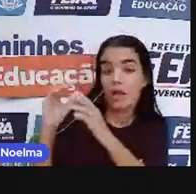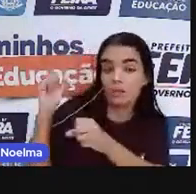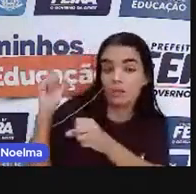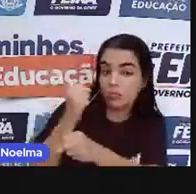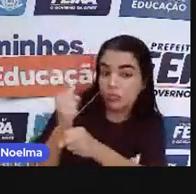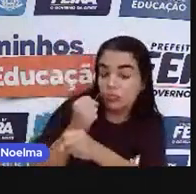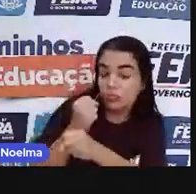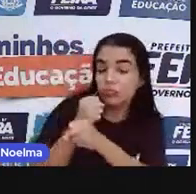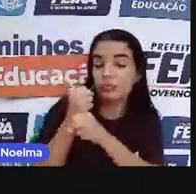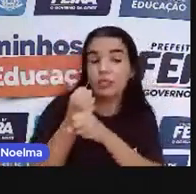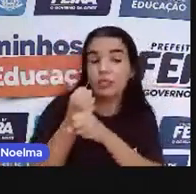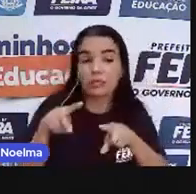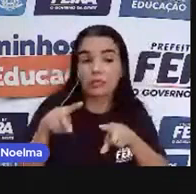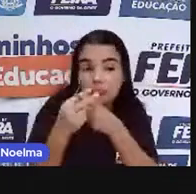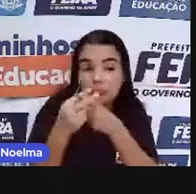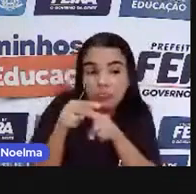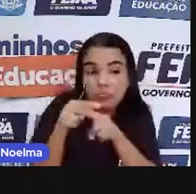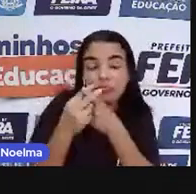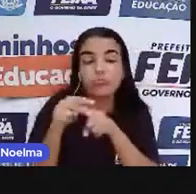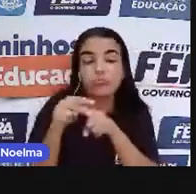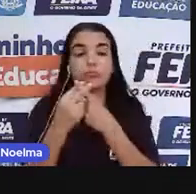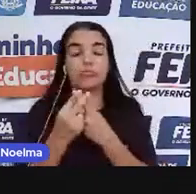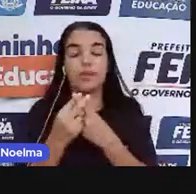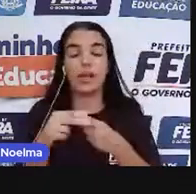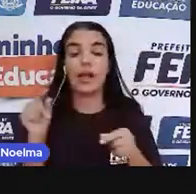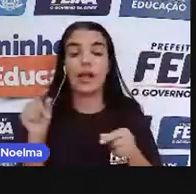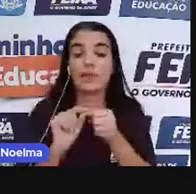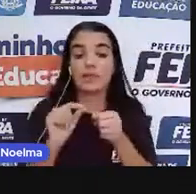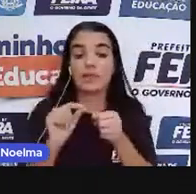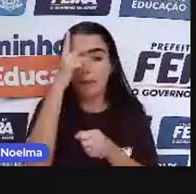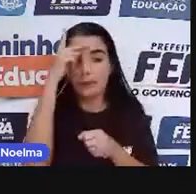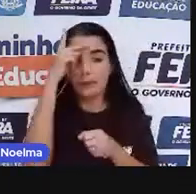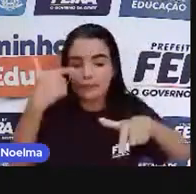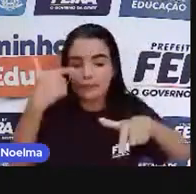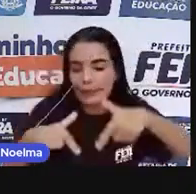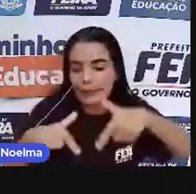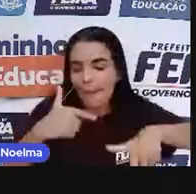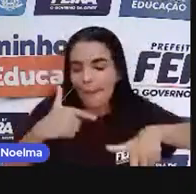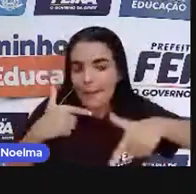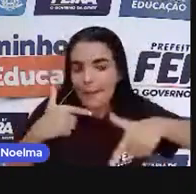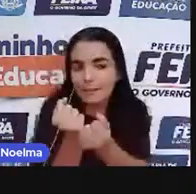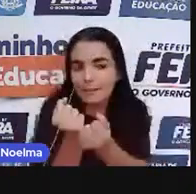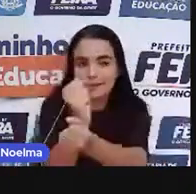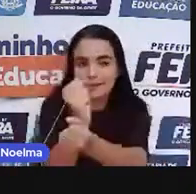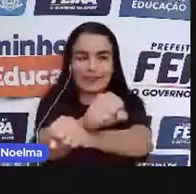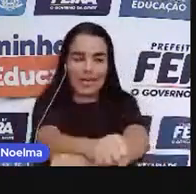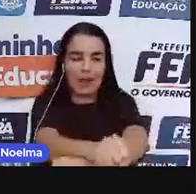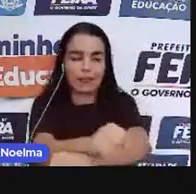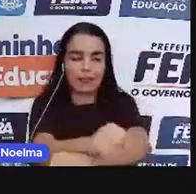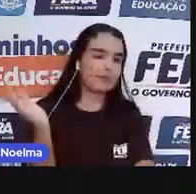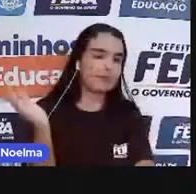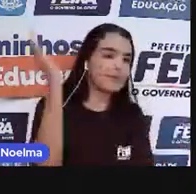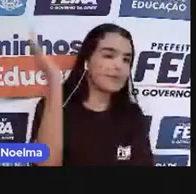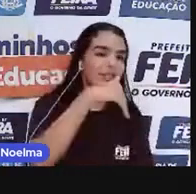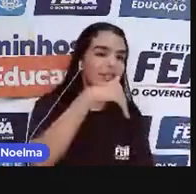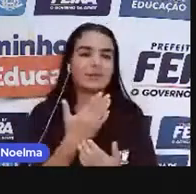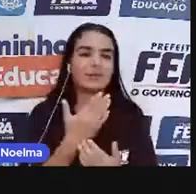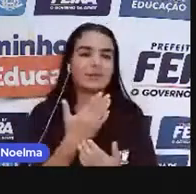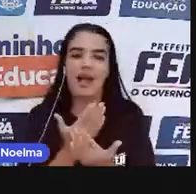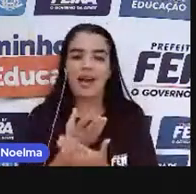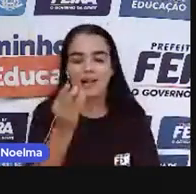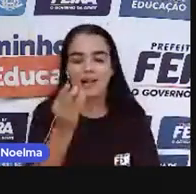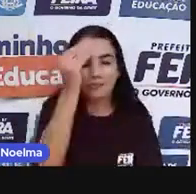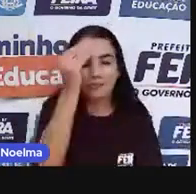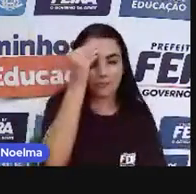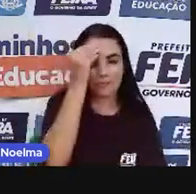e tendo aí como mão de obra a mão de obra escrava. Vamos para a aula, para a gente entender um pouquinho